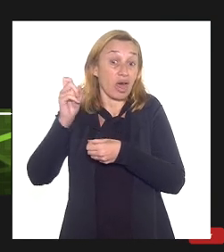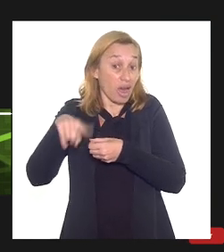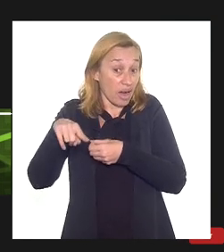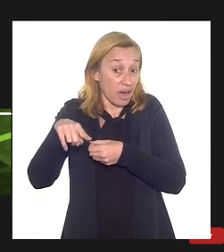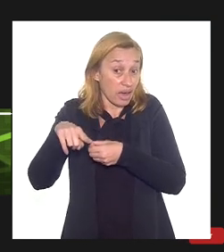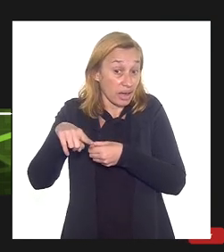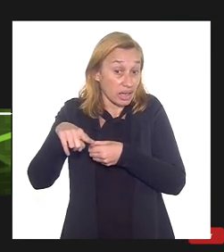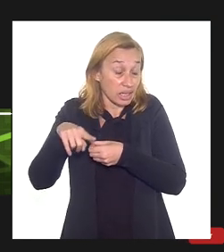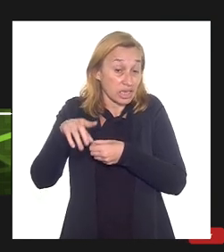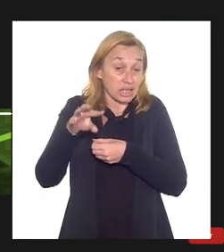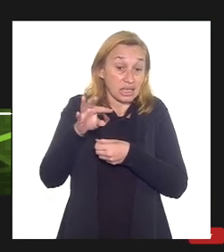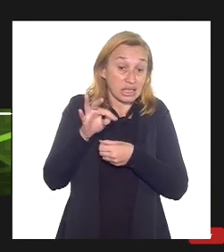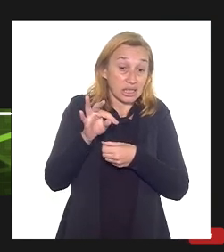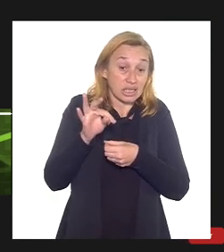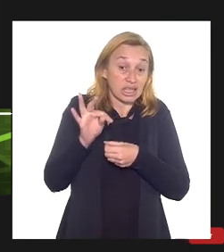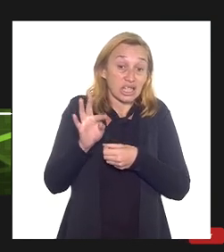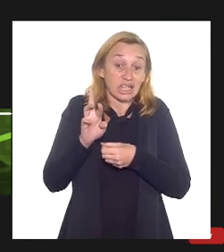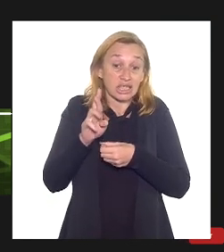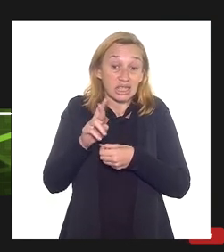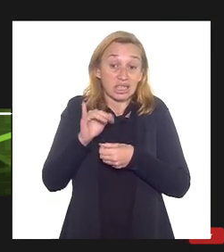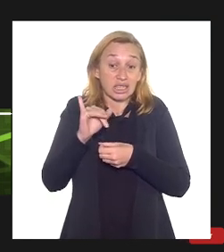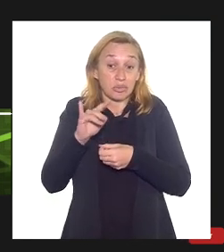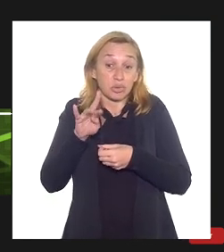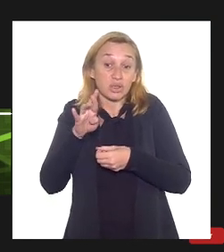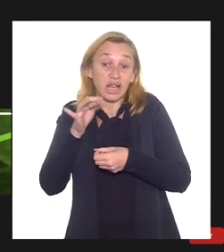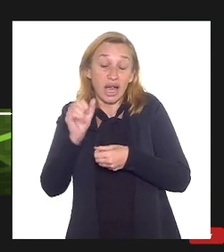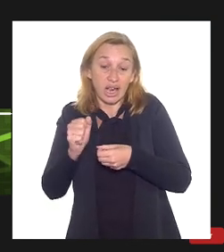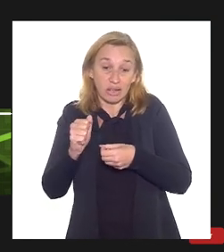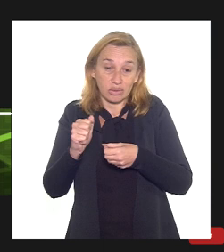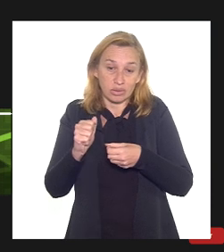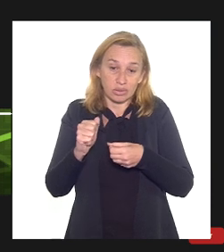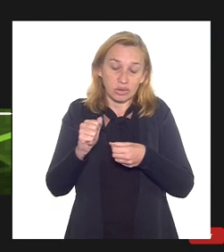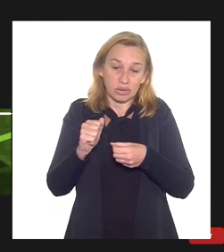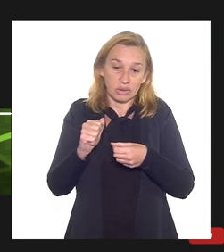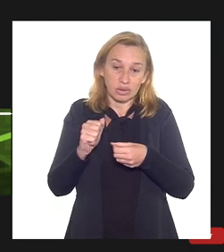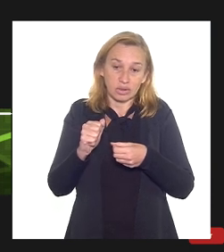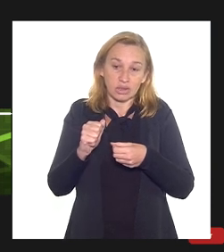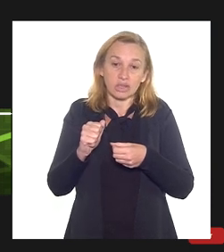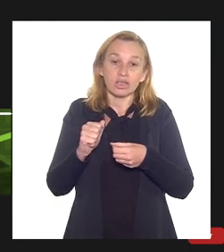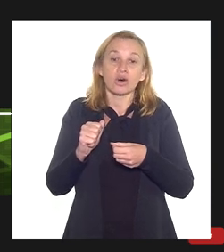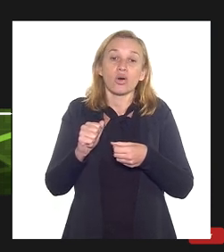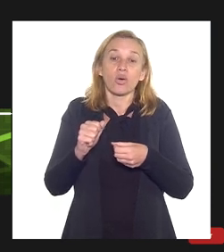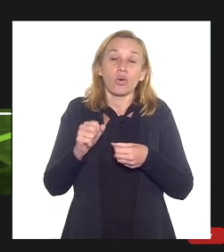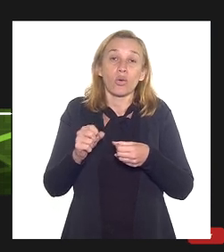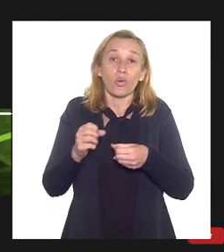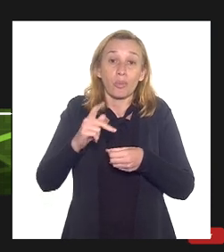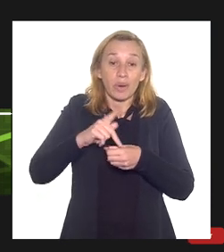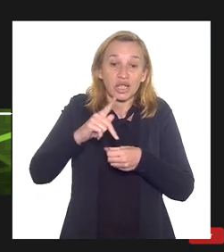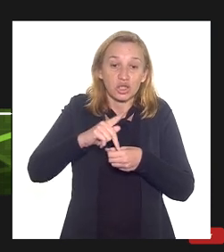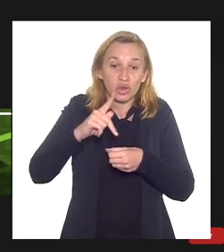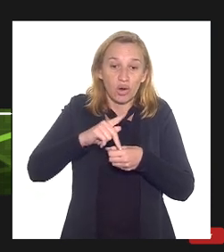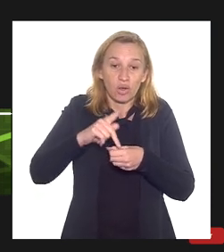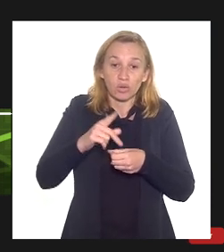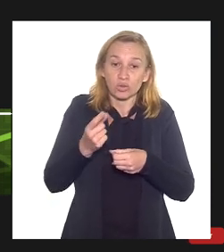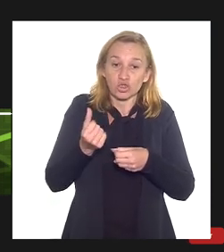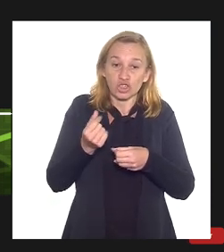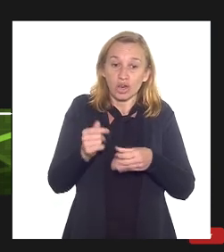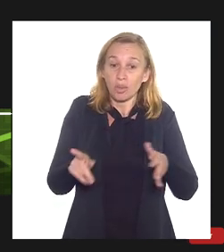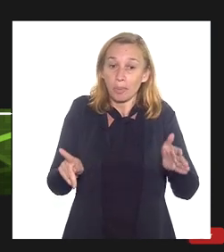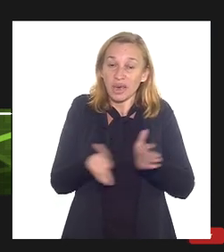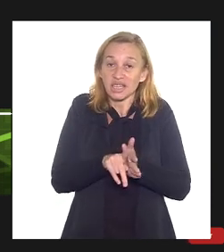tributado no destino não na origem como todas as regras